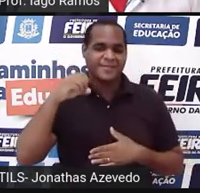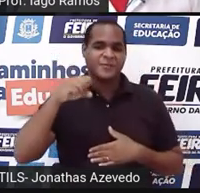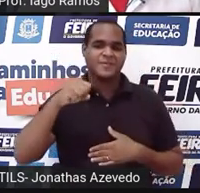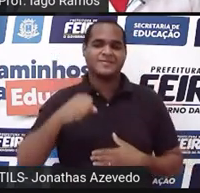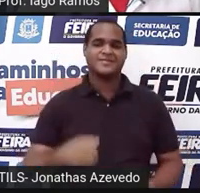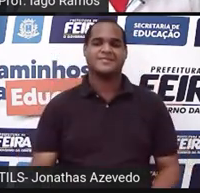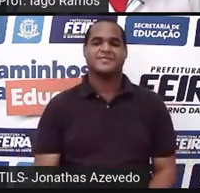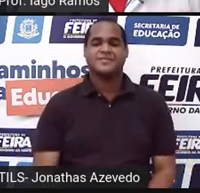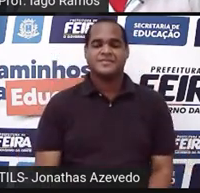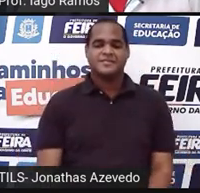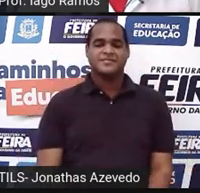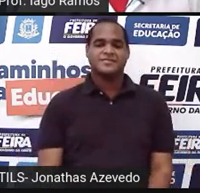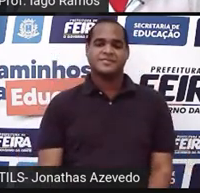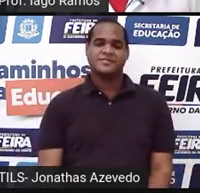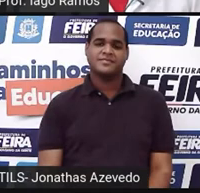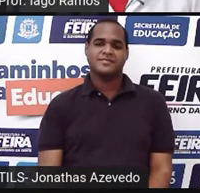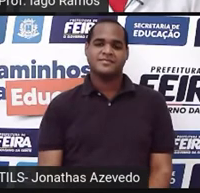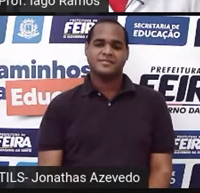segundos.